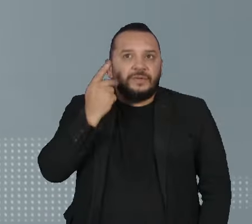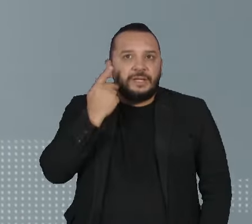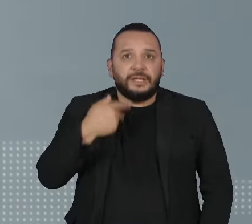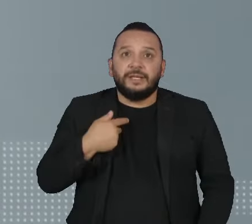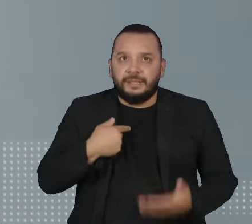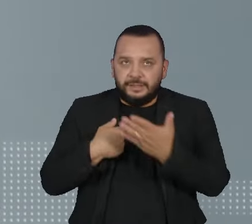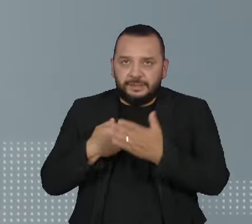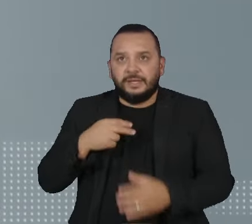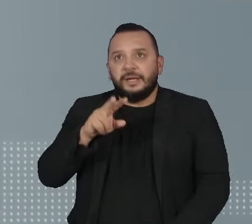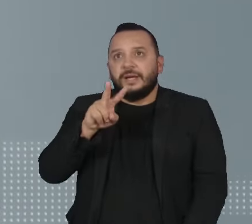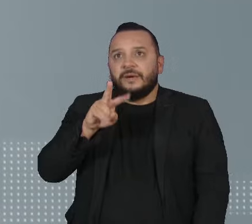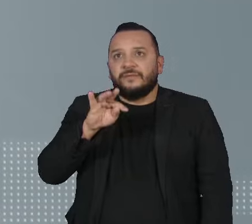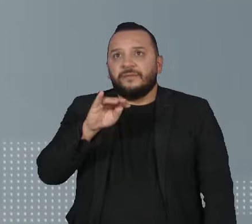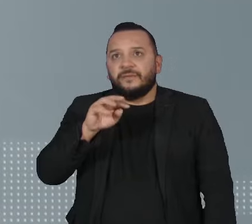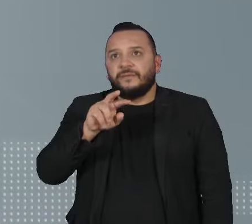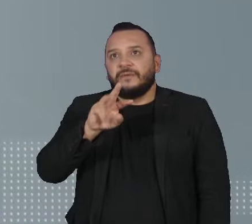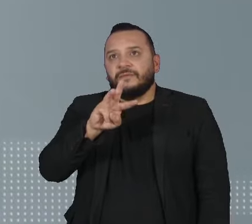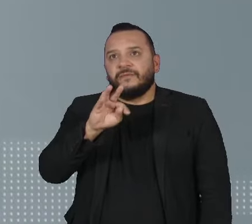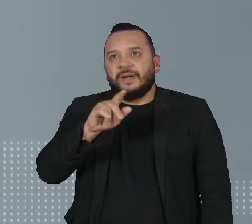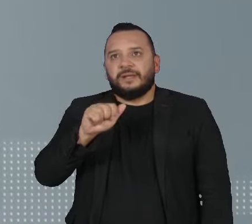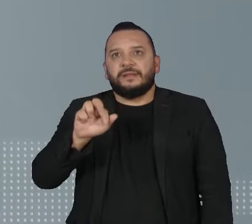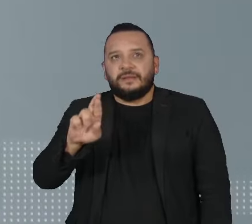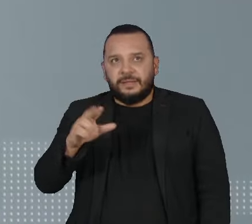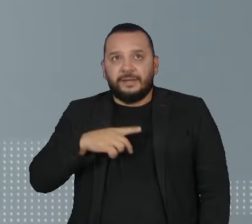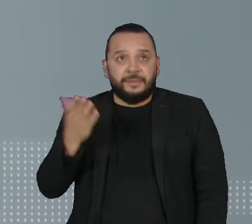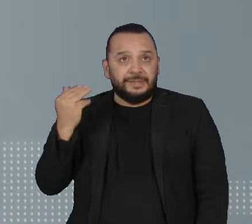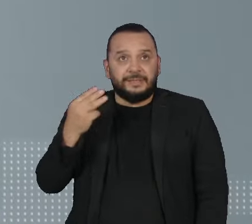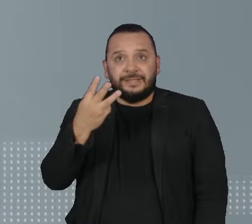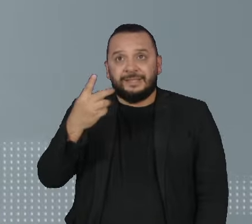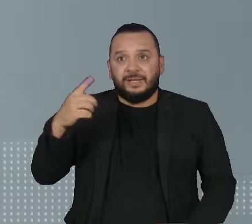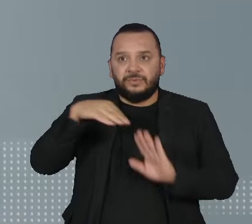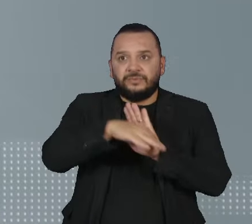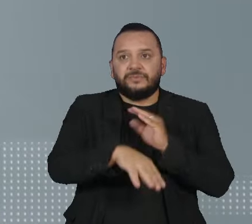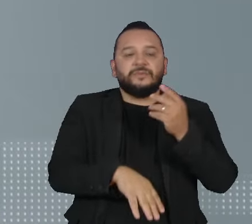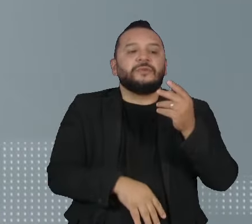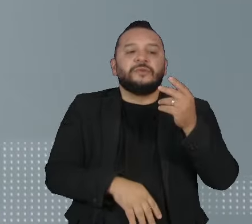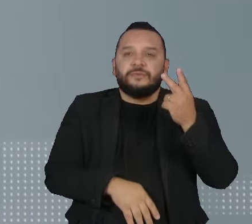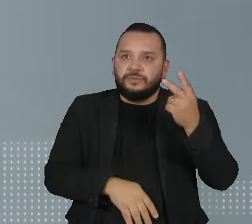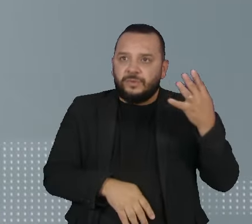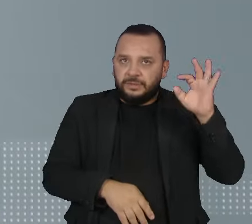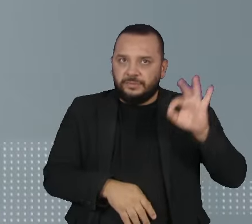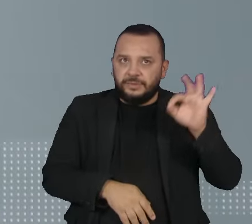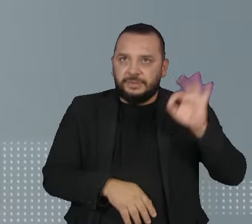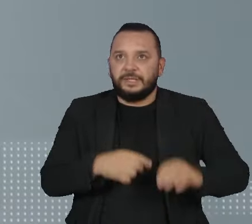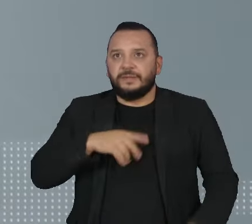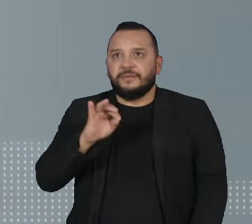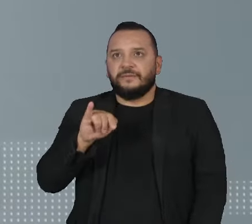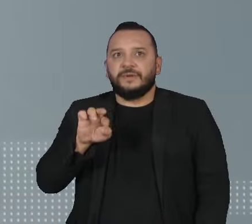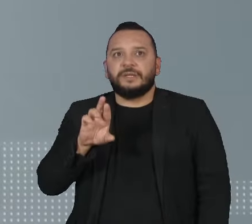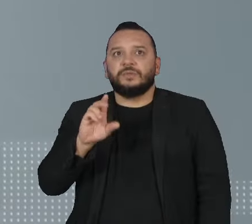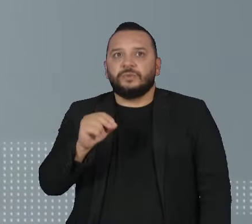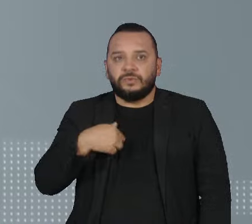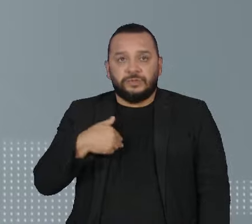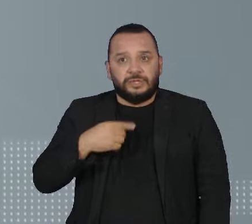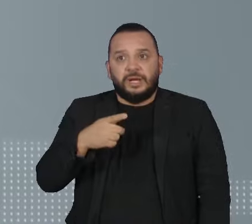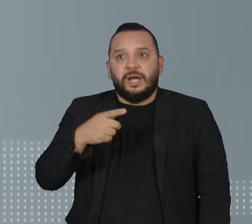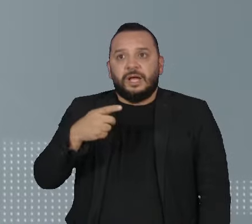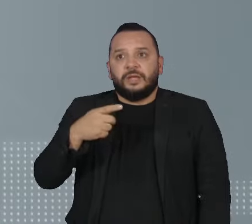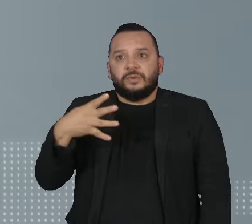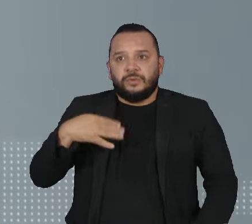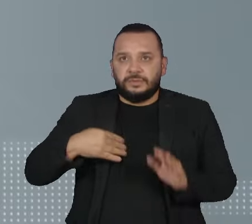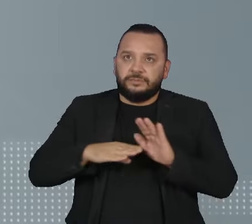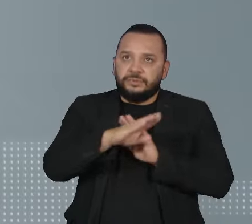Capitão Wagner, do União Brasil, caiu de 31% para 24%. Evandro Leitão, do PT, subiu de 14% para